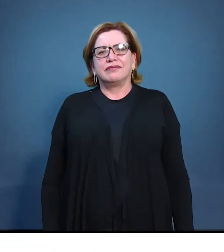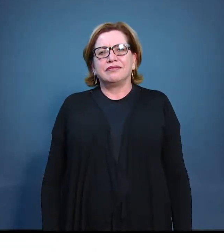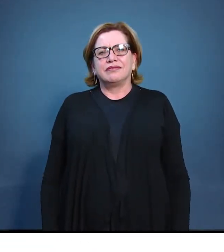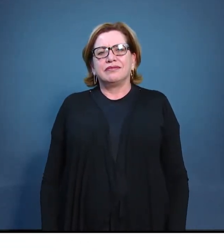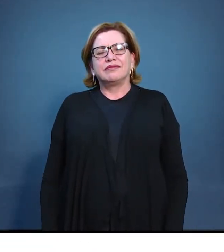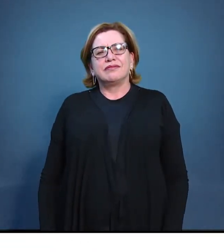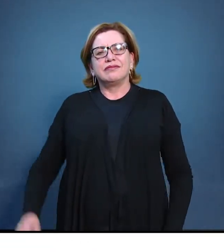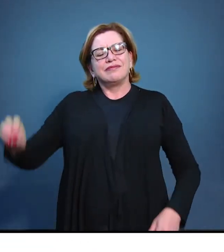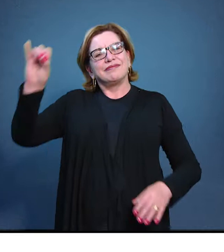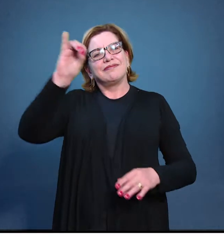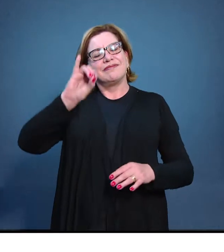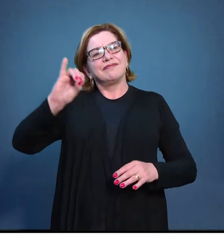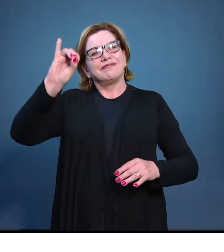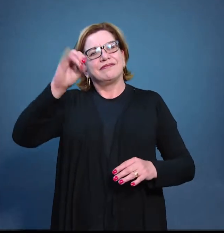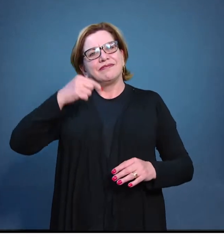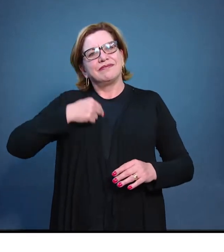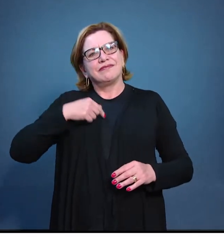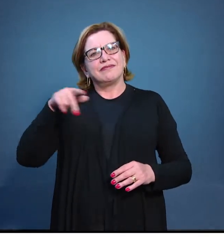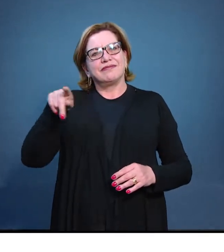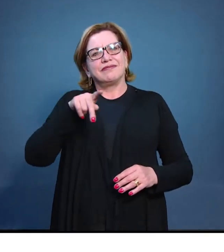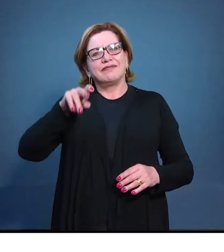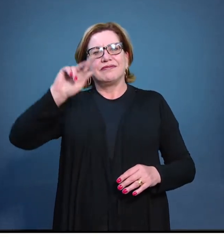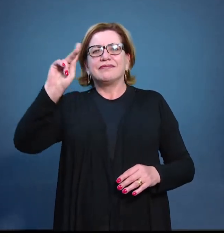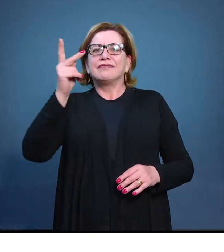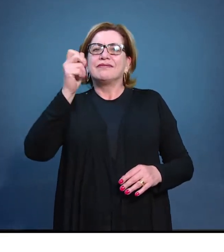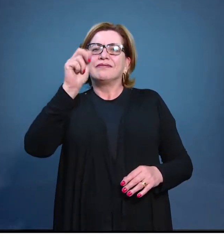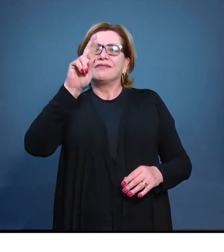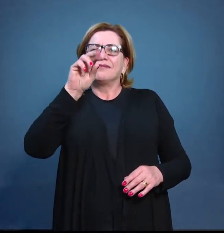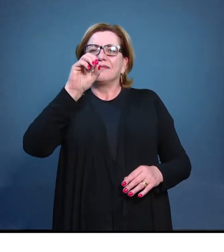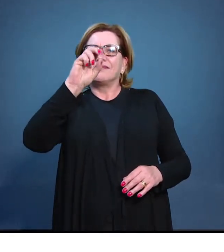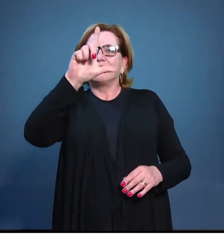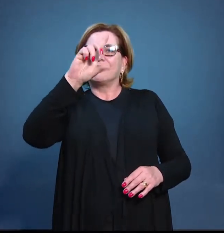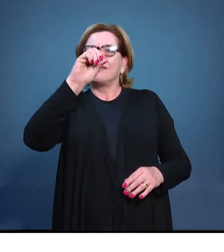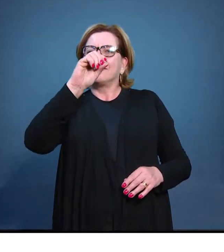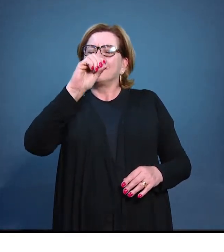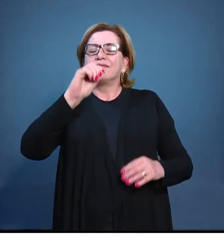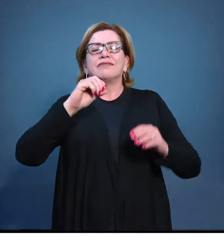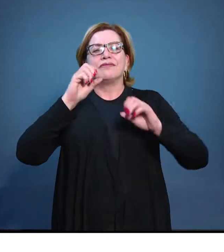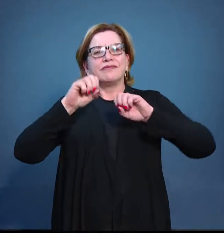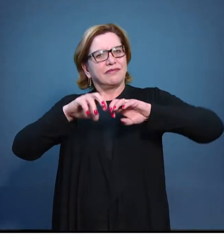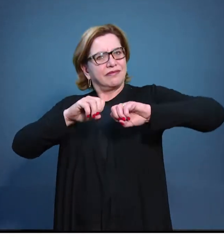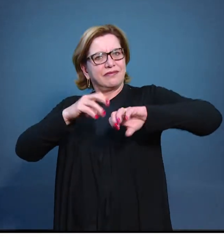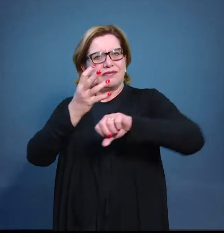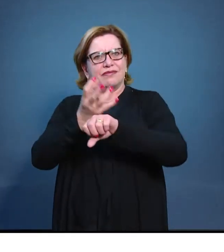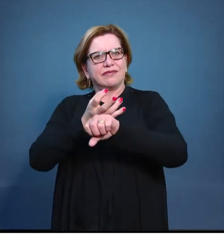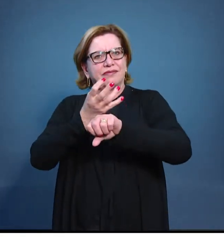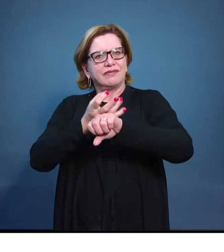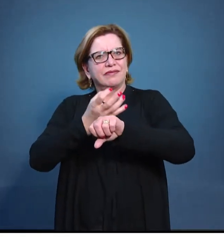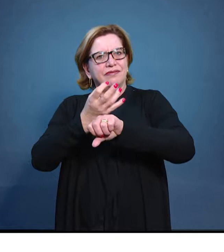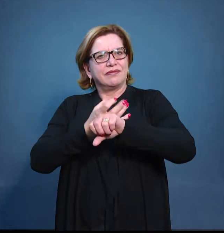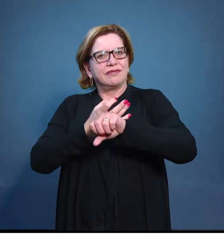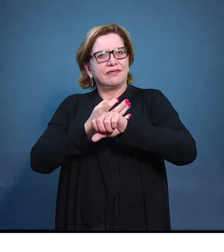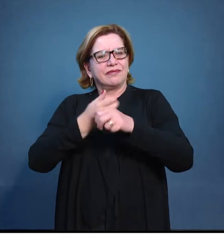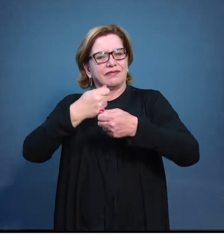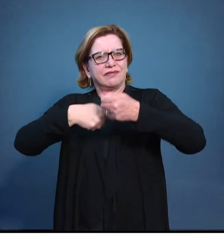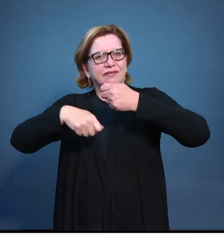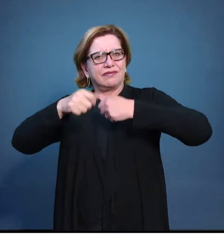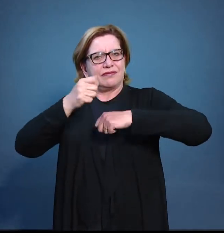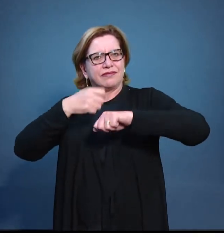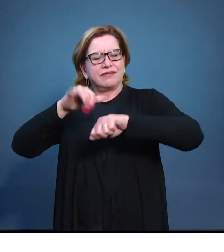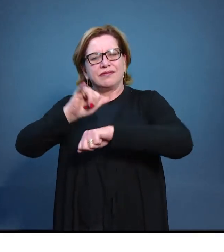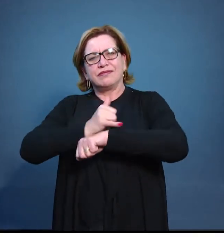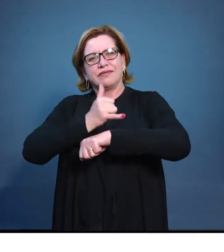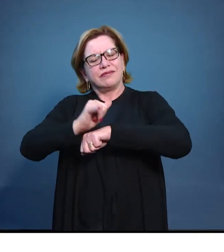Olá, sou o professor Haroldo Messias, vou trabalhar a disciplina de administração